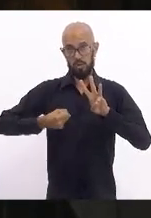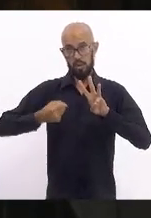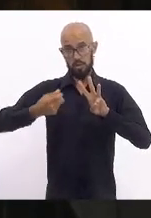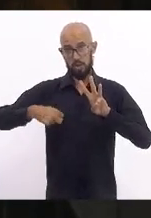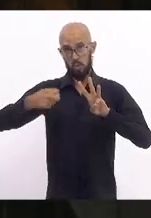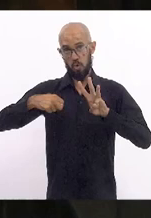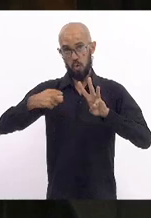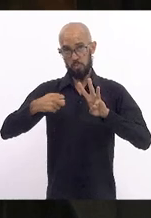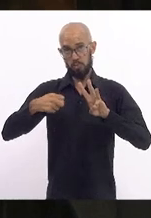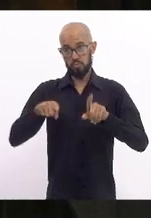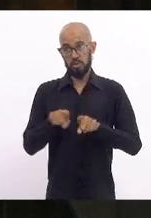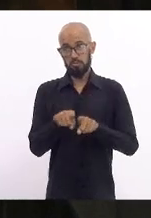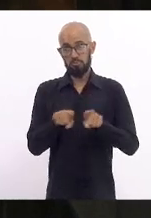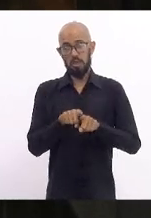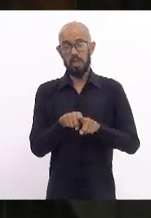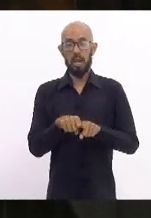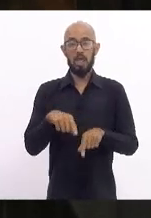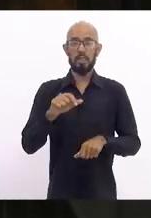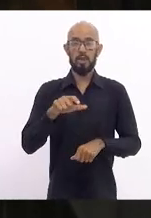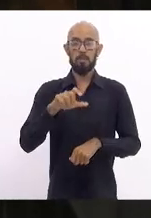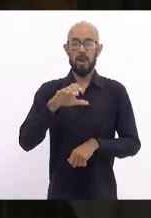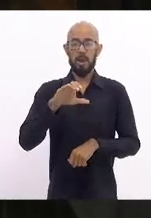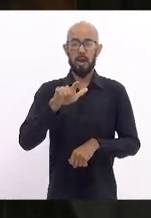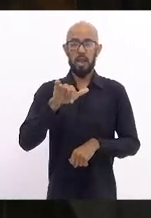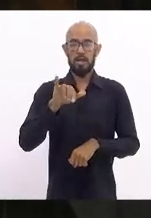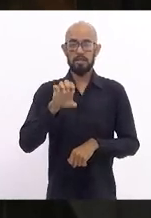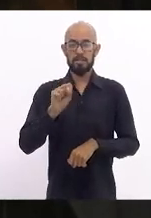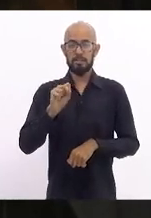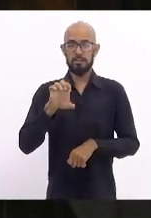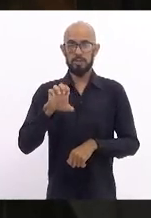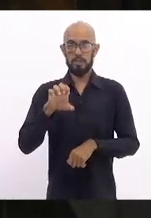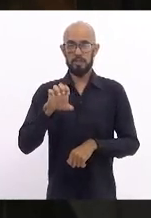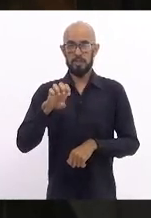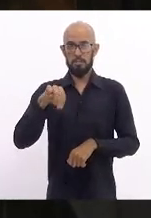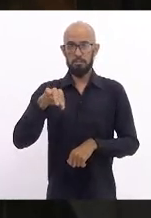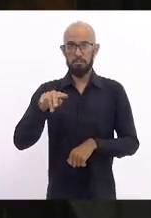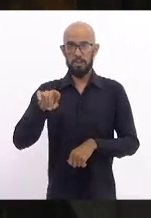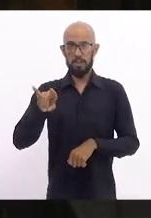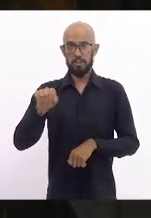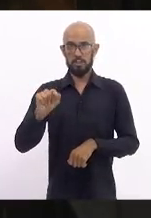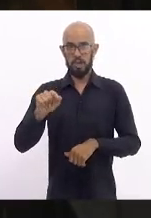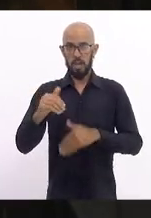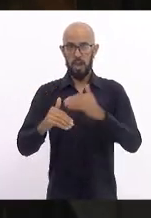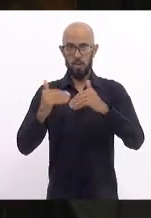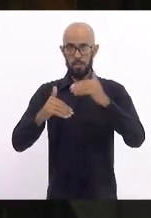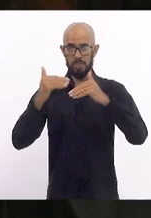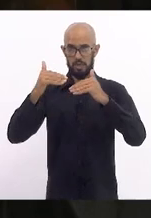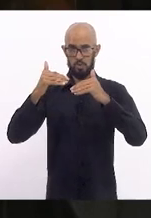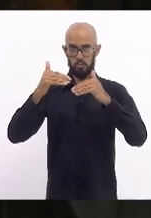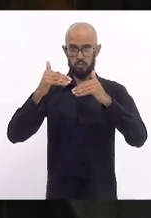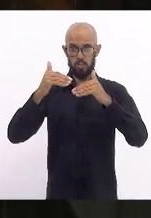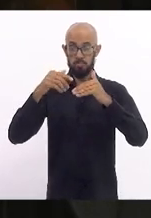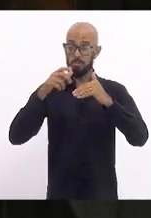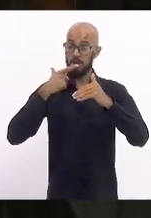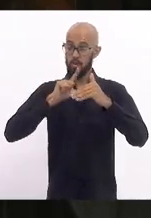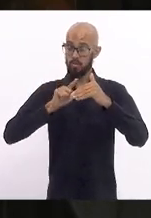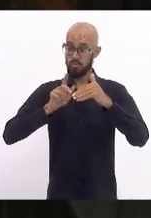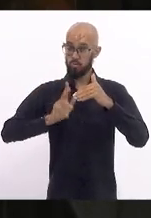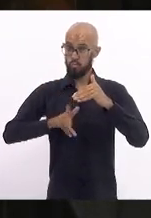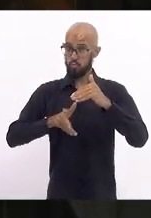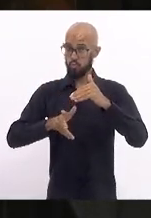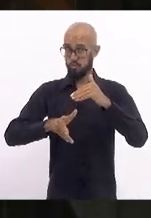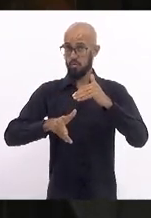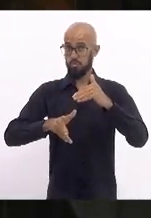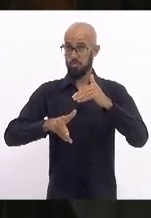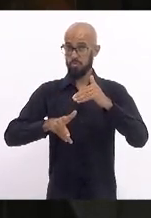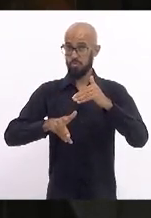ela tem uma classe média em ascensão. Para manter aquela classe média em ascensão,